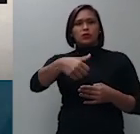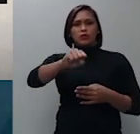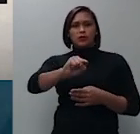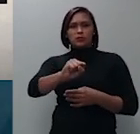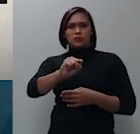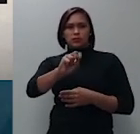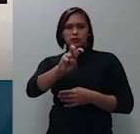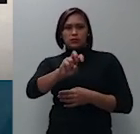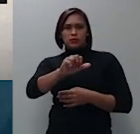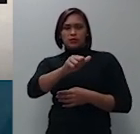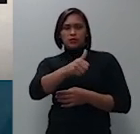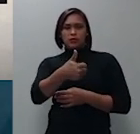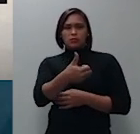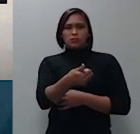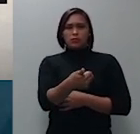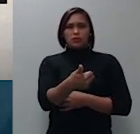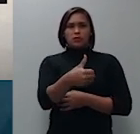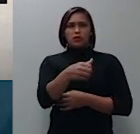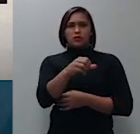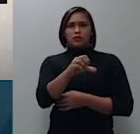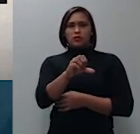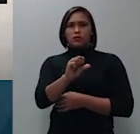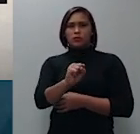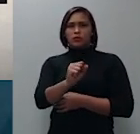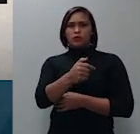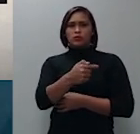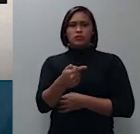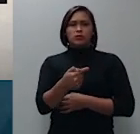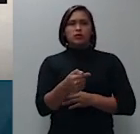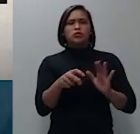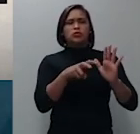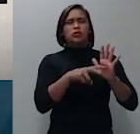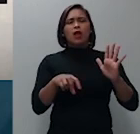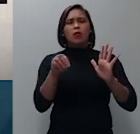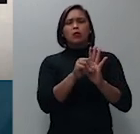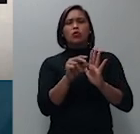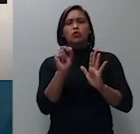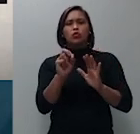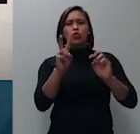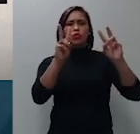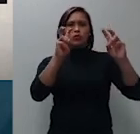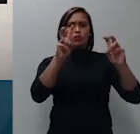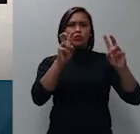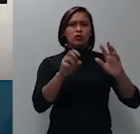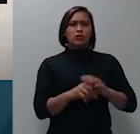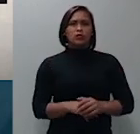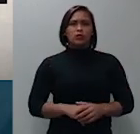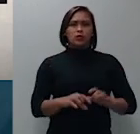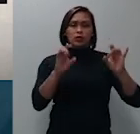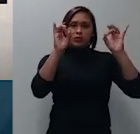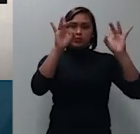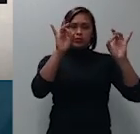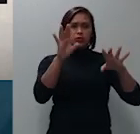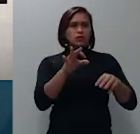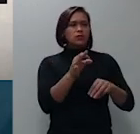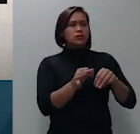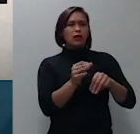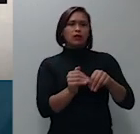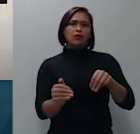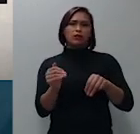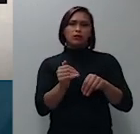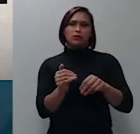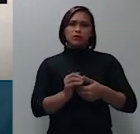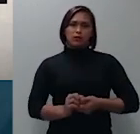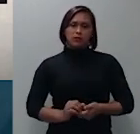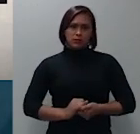a minuta é a seguinte o destaque é de quem é da ministra